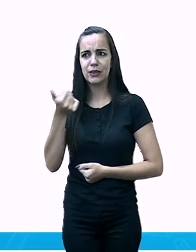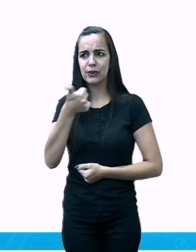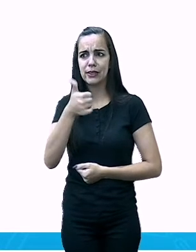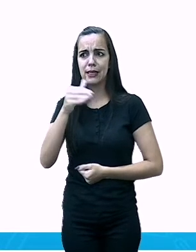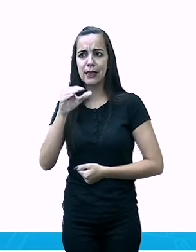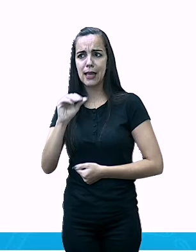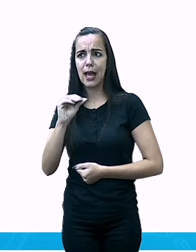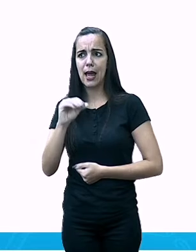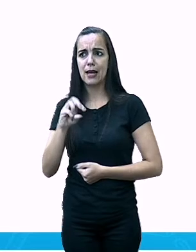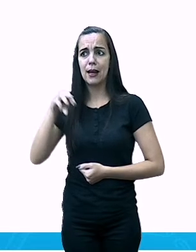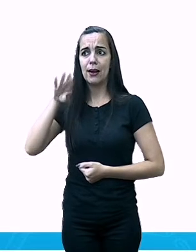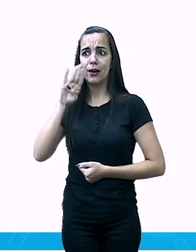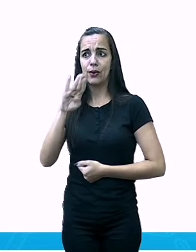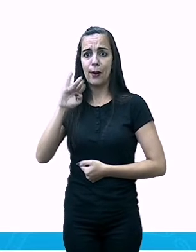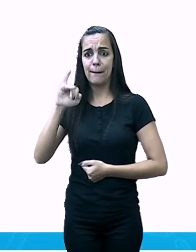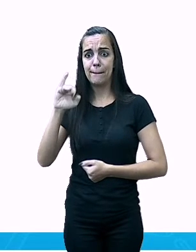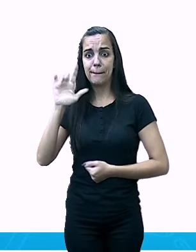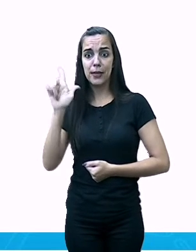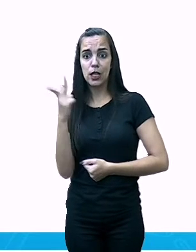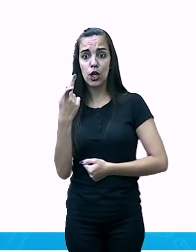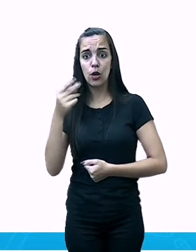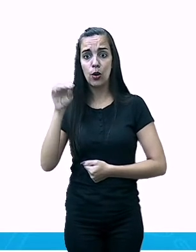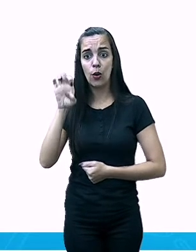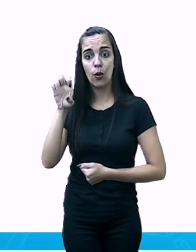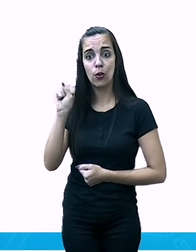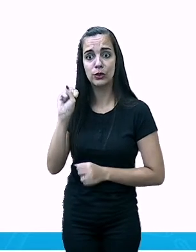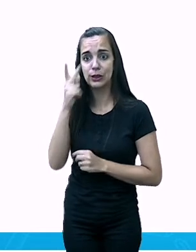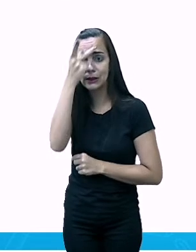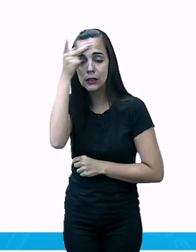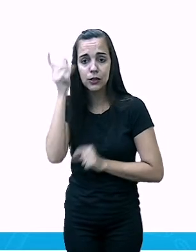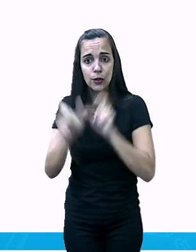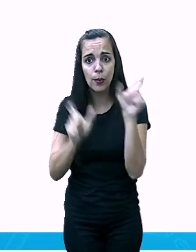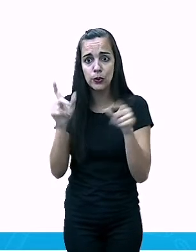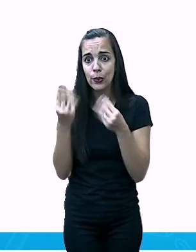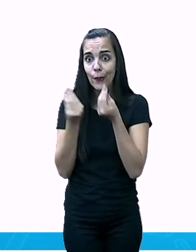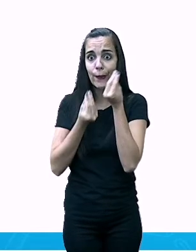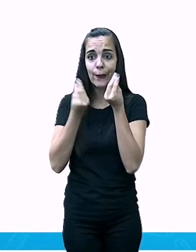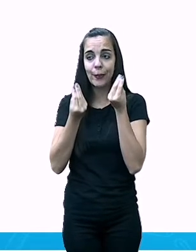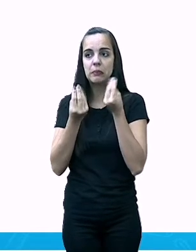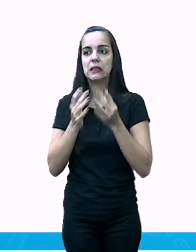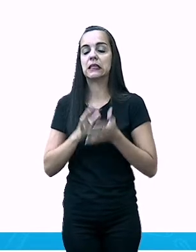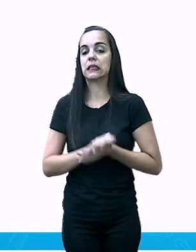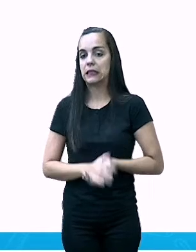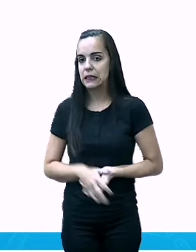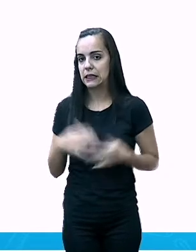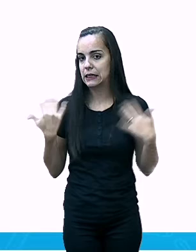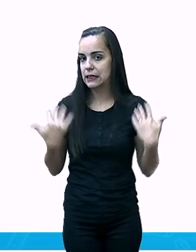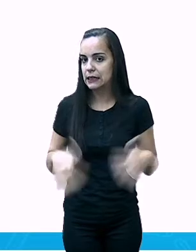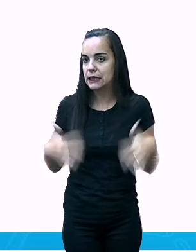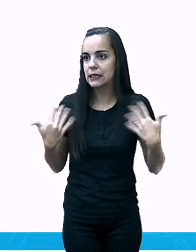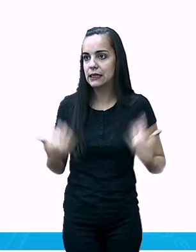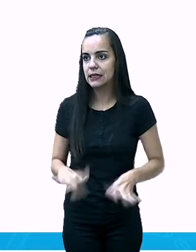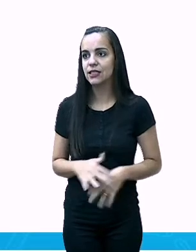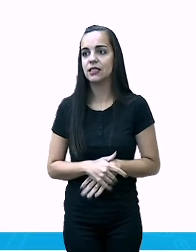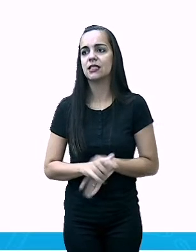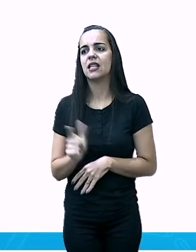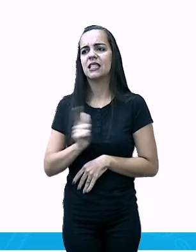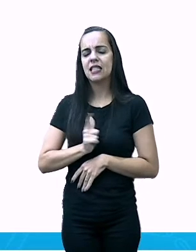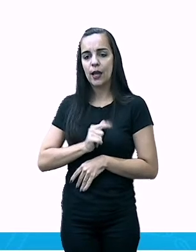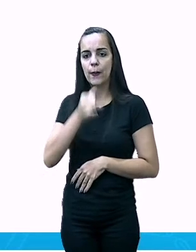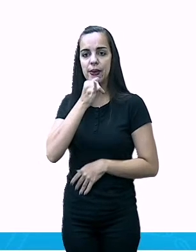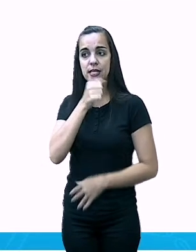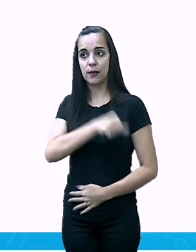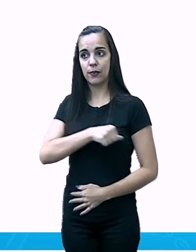Imagina um bilhão e 300 milhões de pessoas. A China,